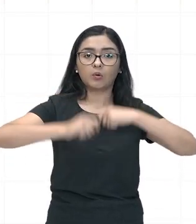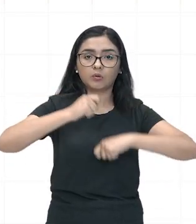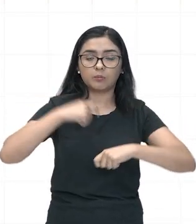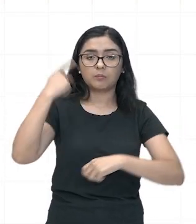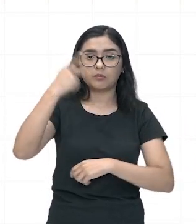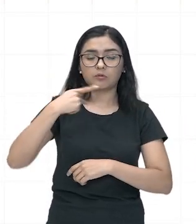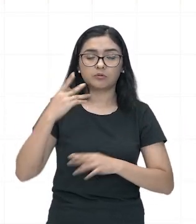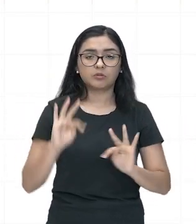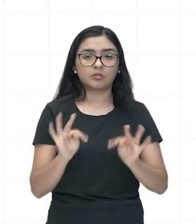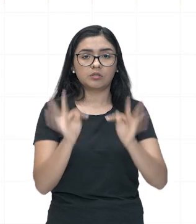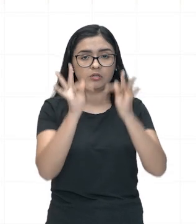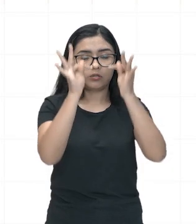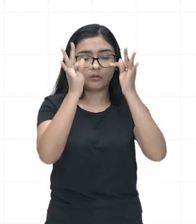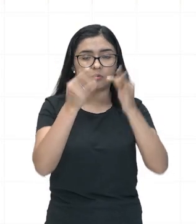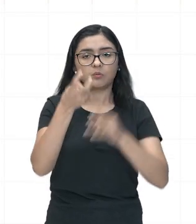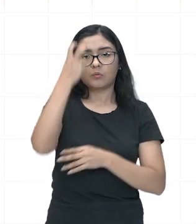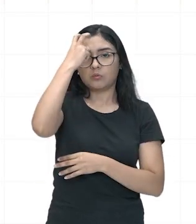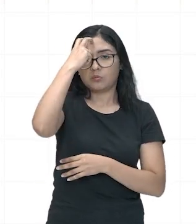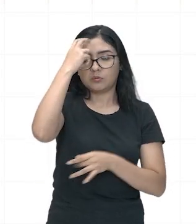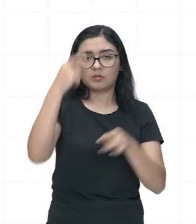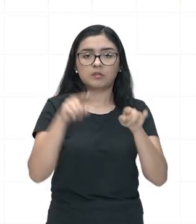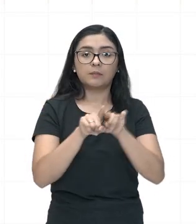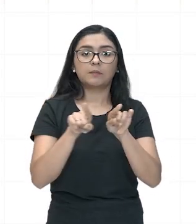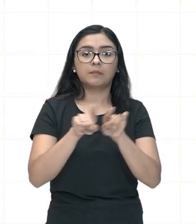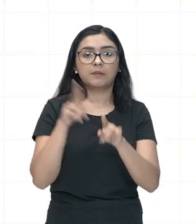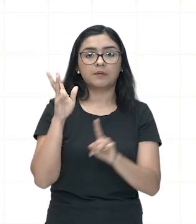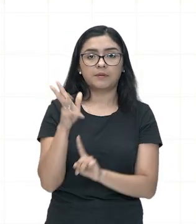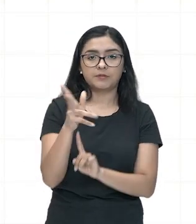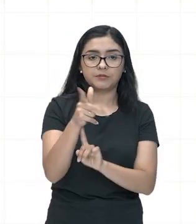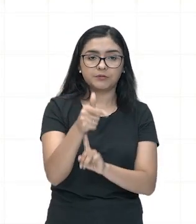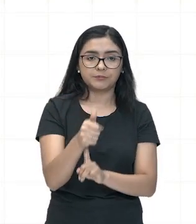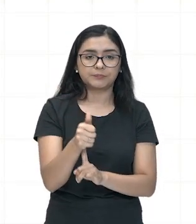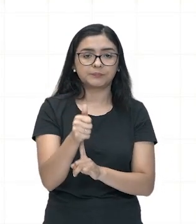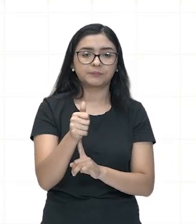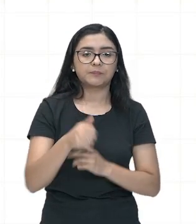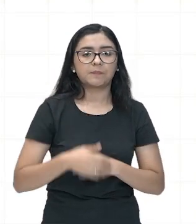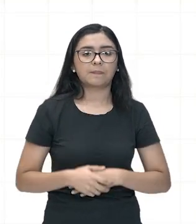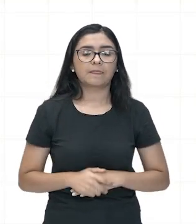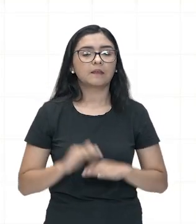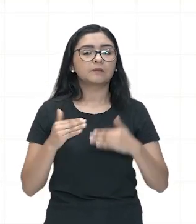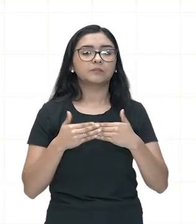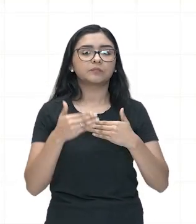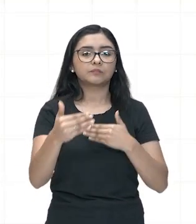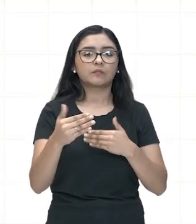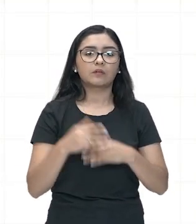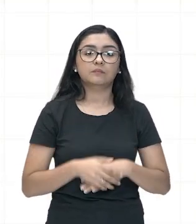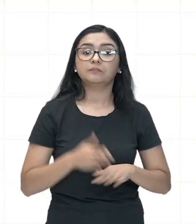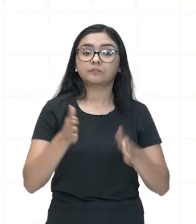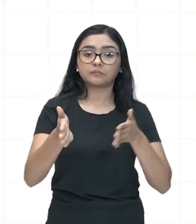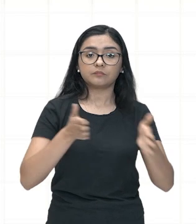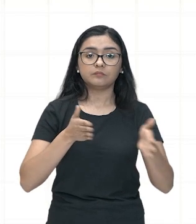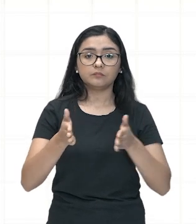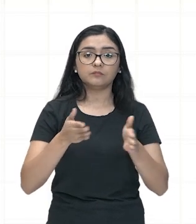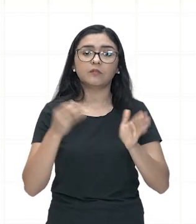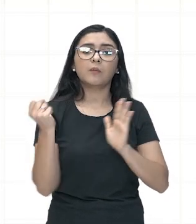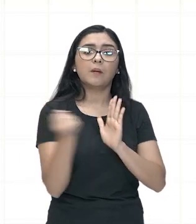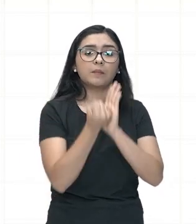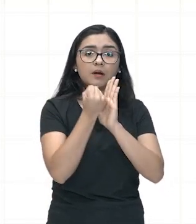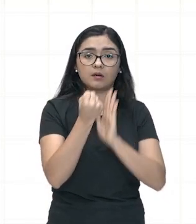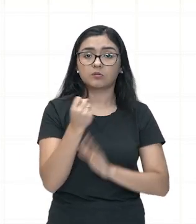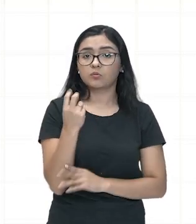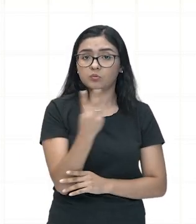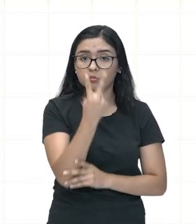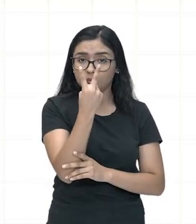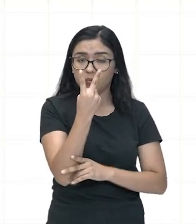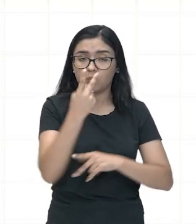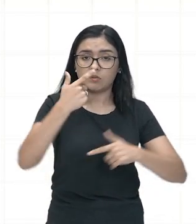político, tecnológico, cultural e artístico. Ó, continuando, essa época foi marcada